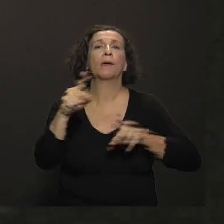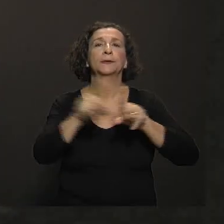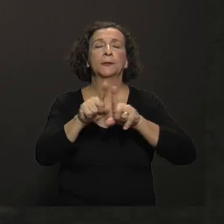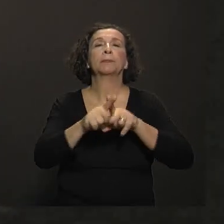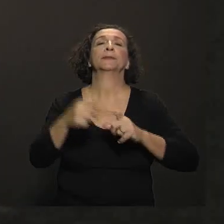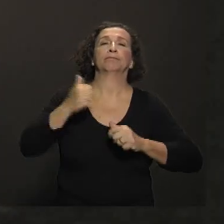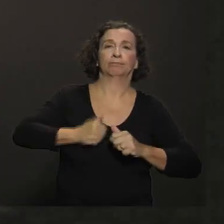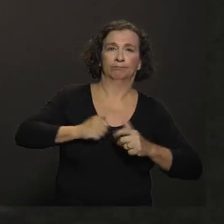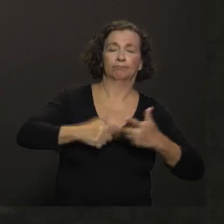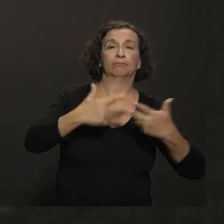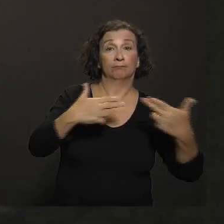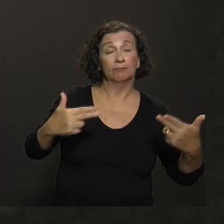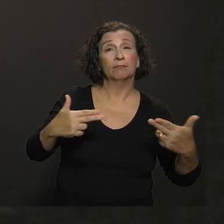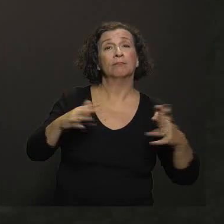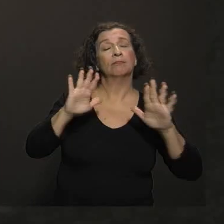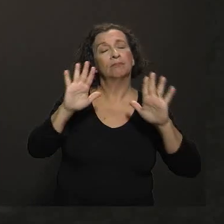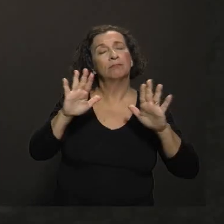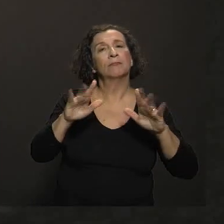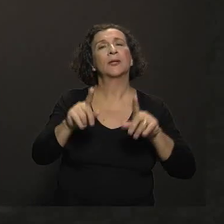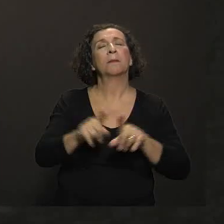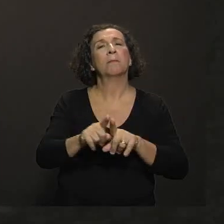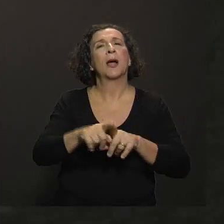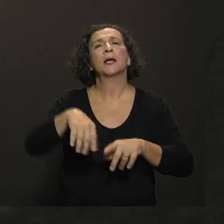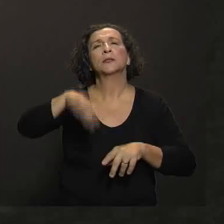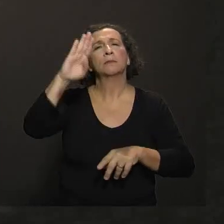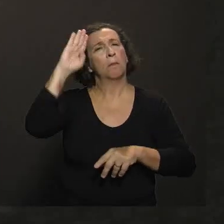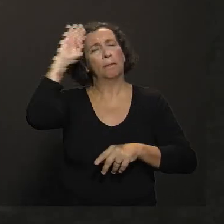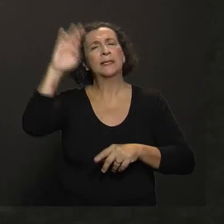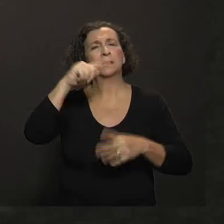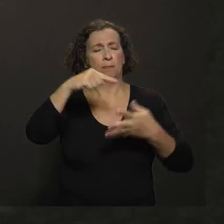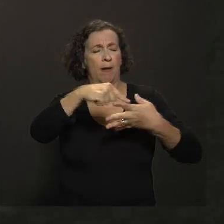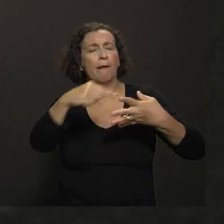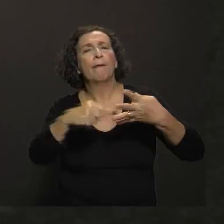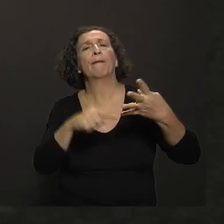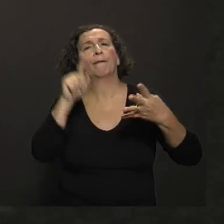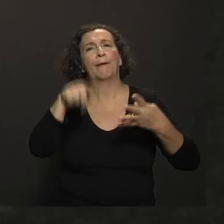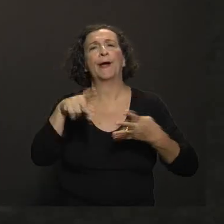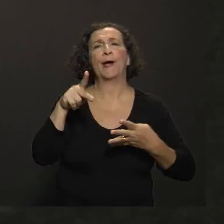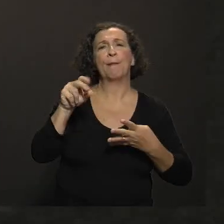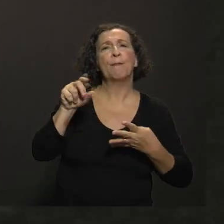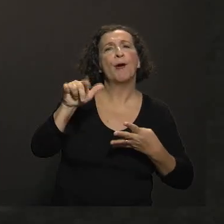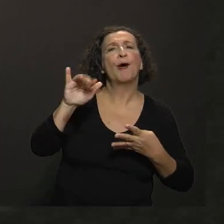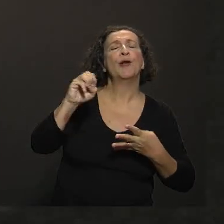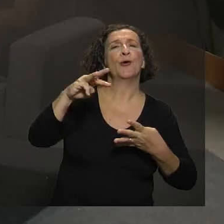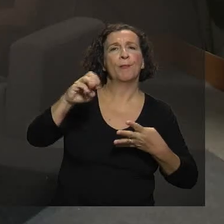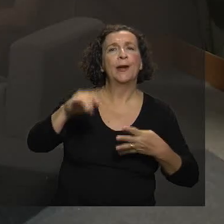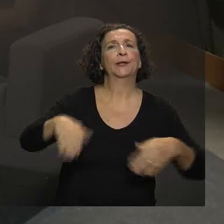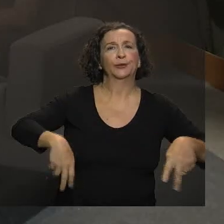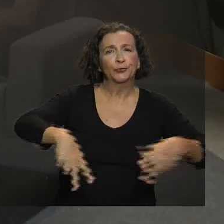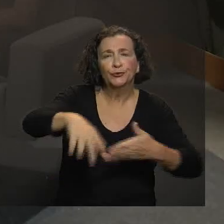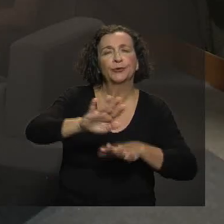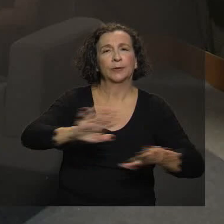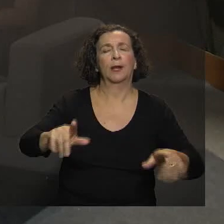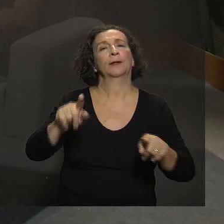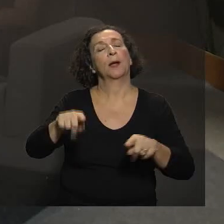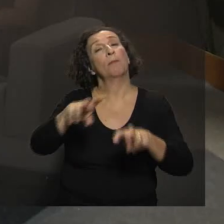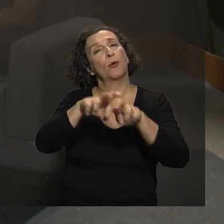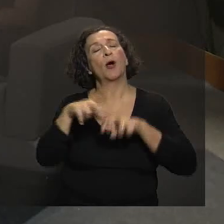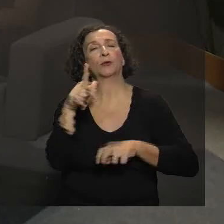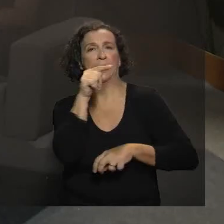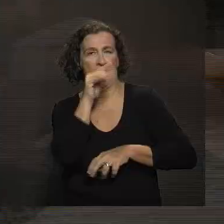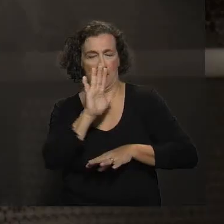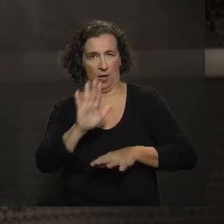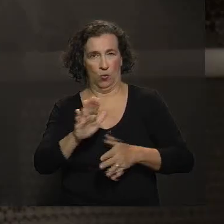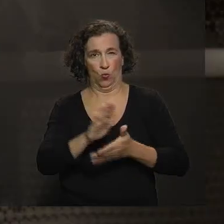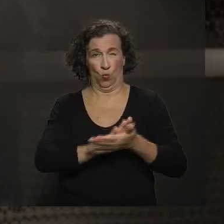transmissão. Mas principalmente essas, poliomielite, rotavírus, que a gente tem vacina, né? E a hepatite A. No Brasil, é. Ok. Agora,